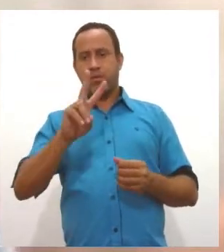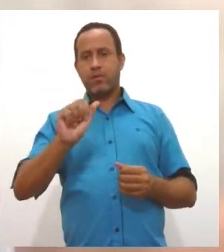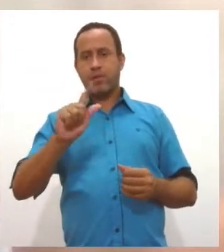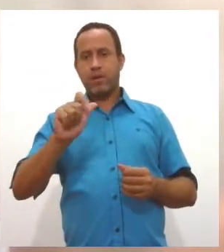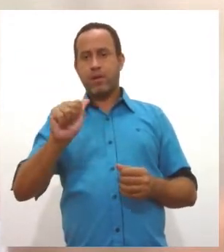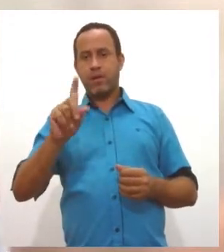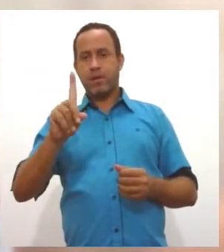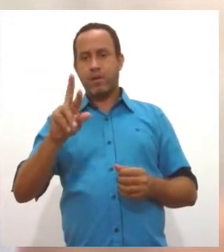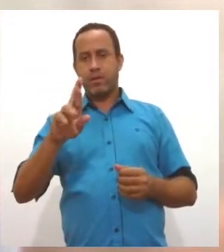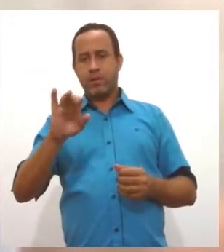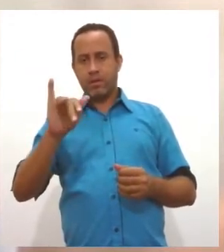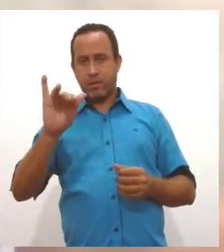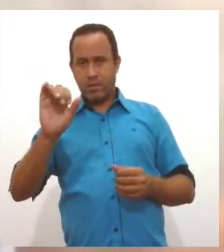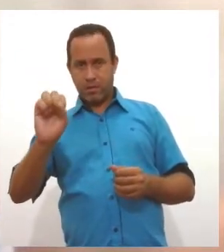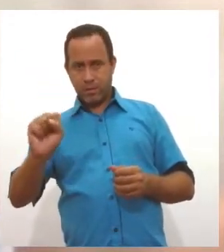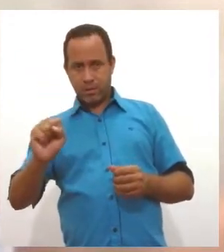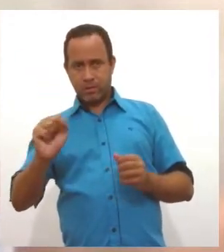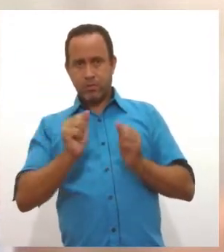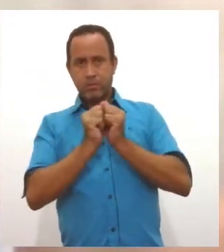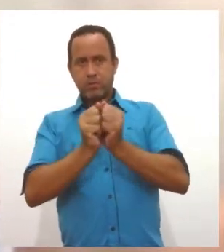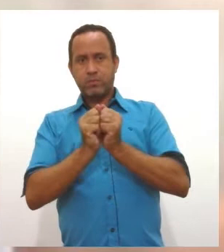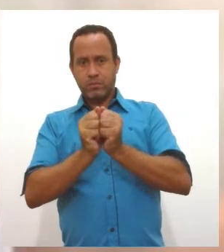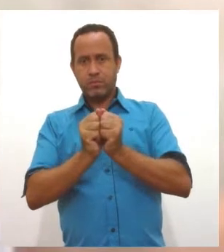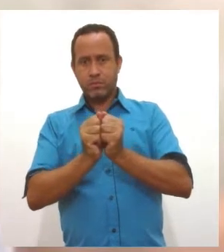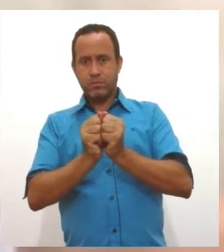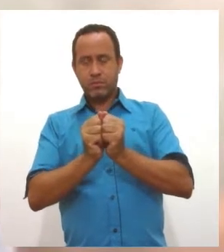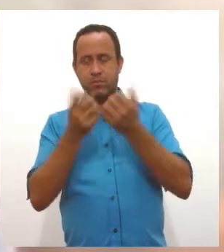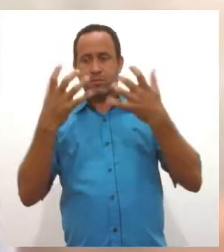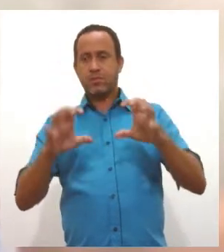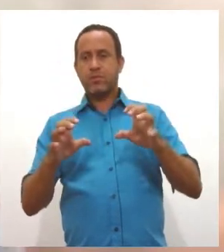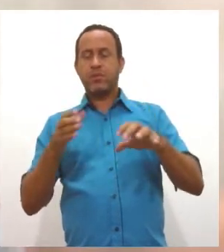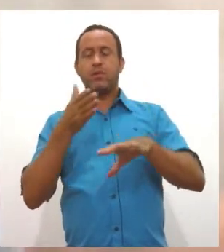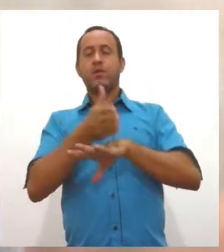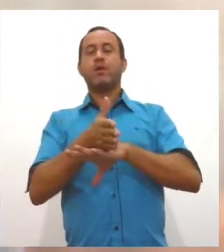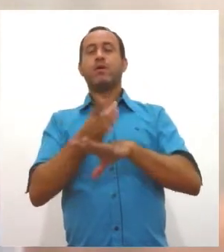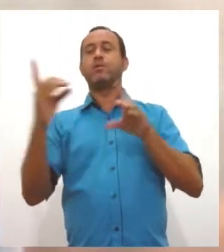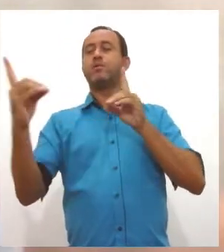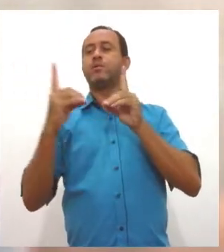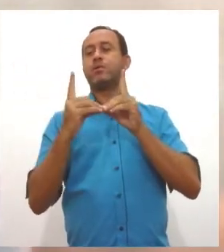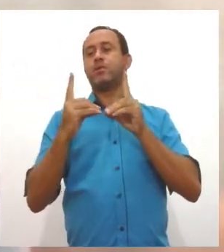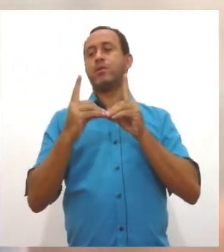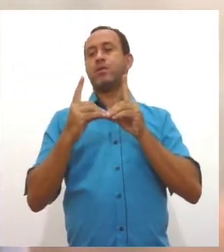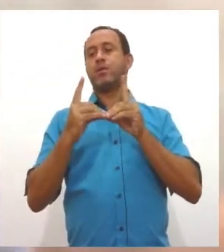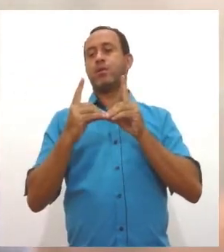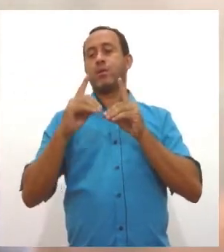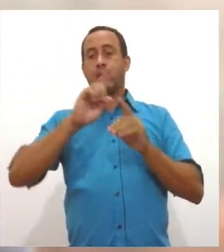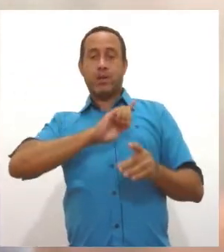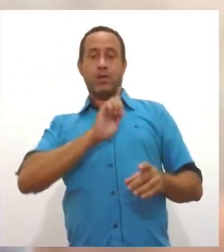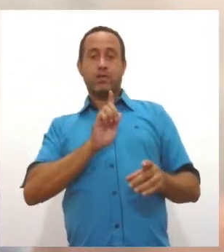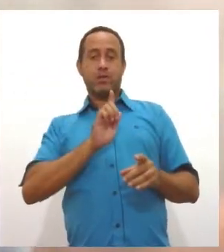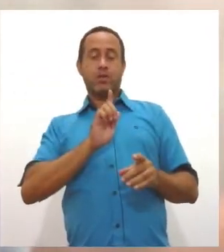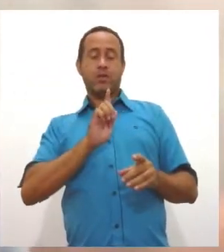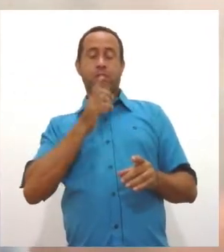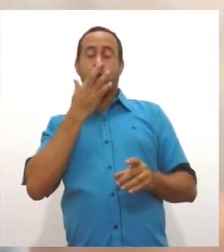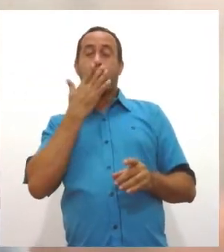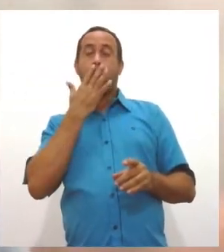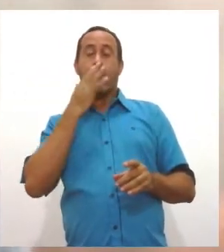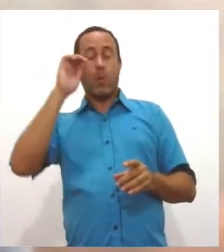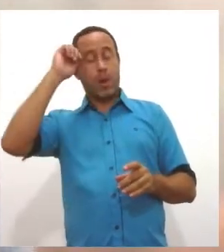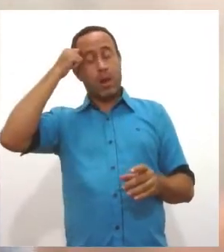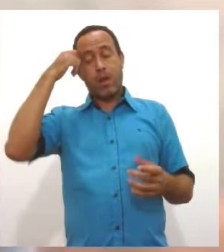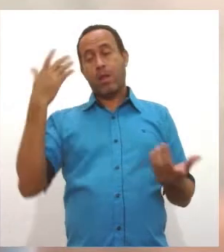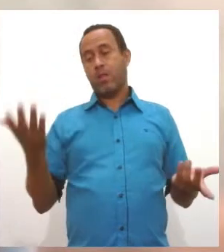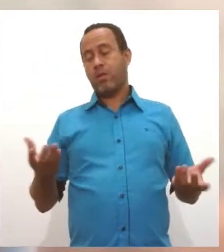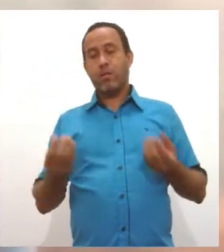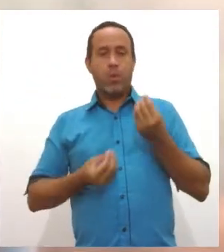passou, de um casal se negar a ser atendido por ele pela cor da sua pele, pela sua tez. E